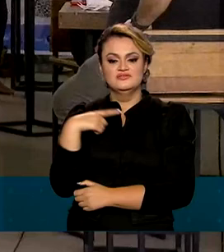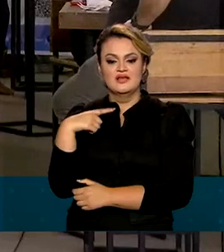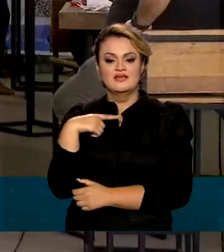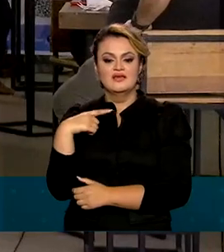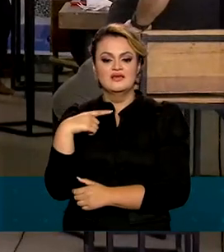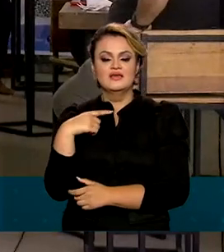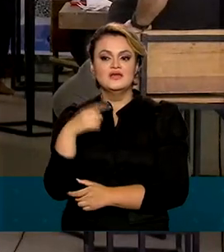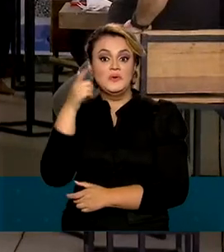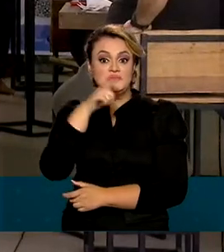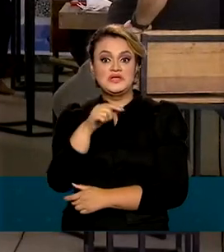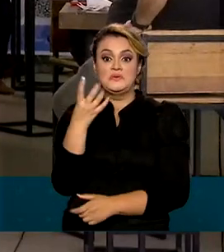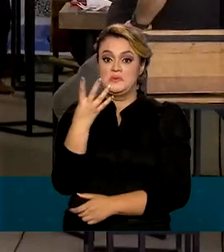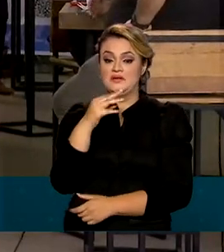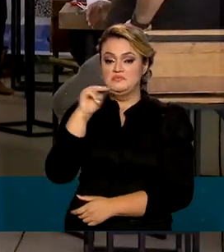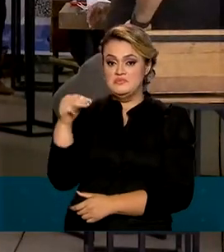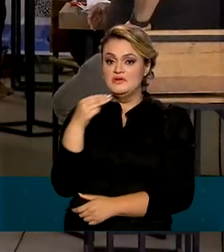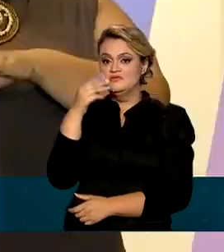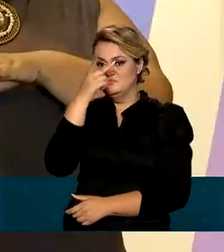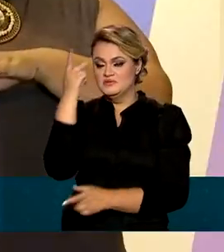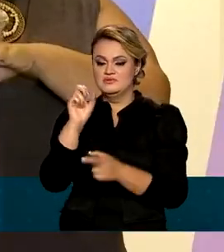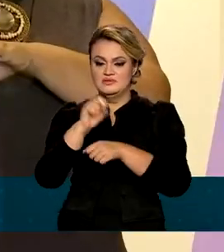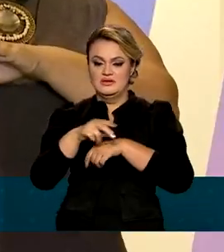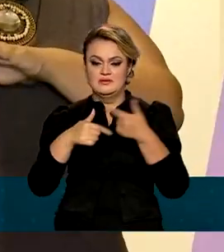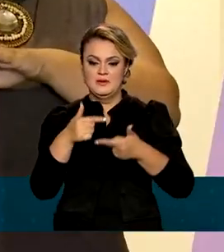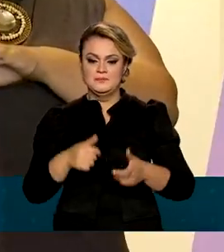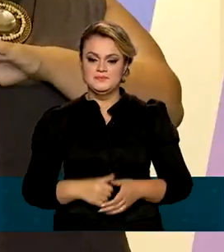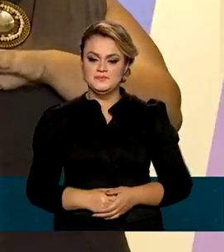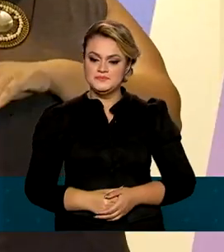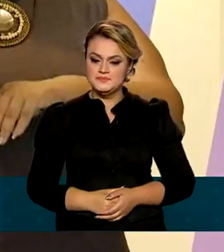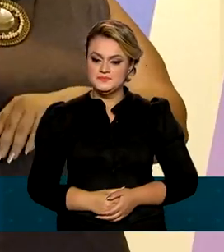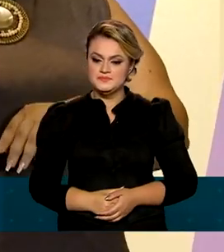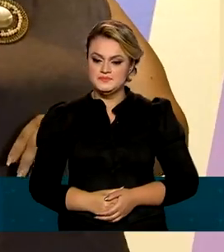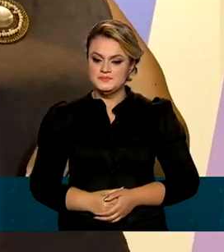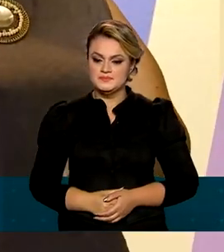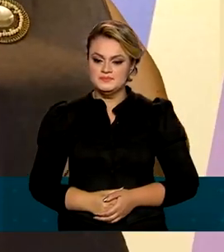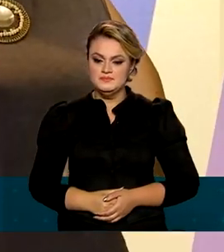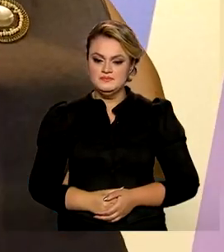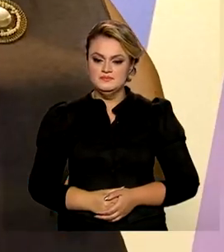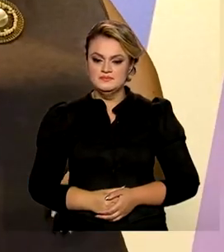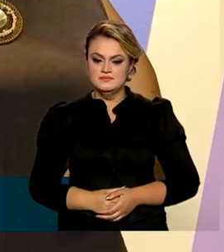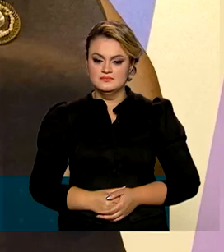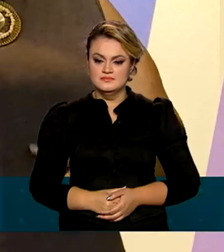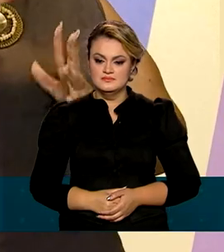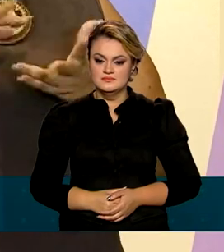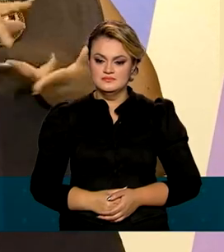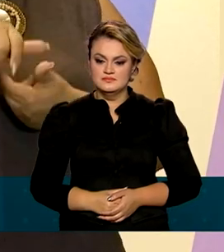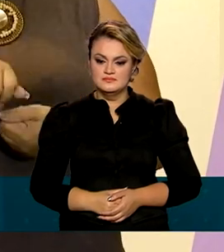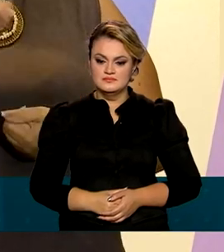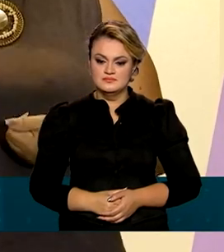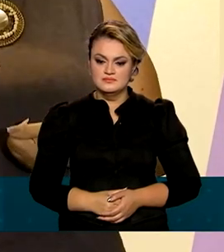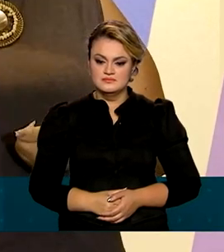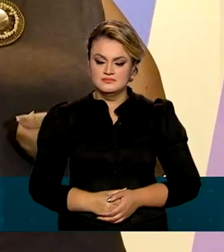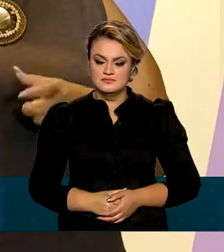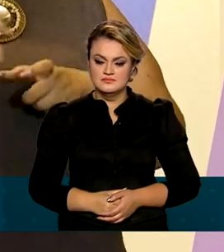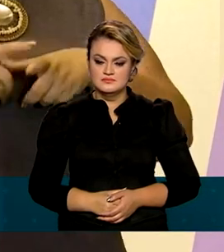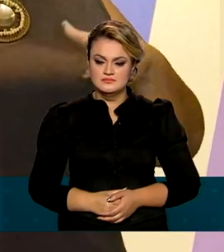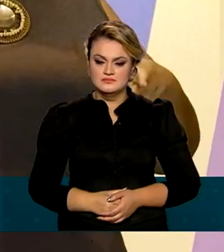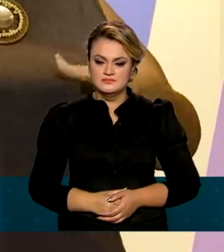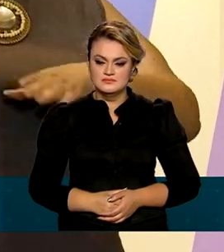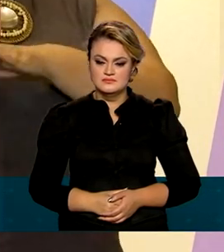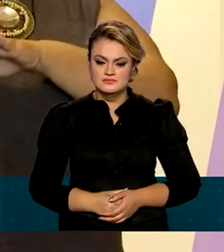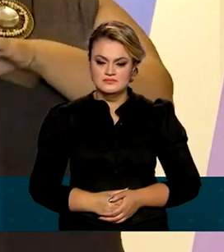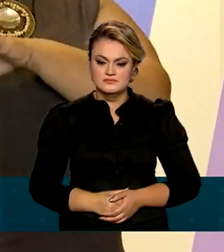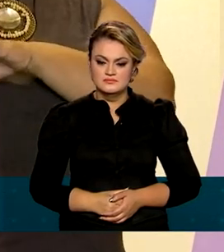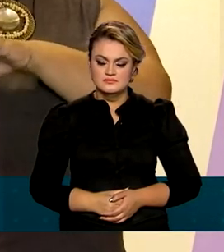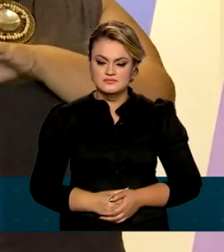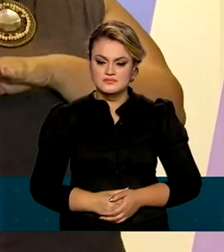de 4 milhões de pessoas. Nós temos que perseguir e ser o maior exportador de lácteos. Já somos o maior exportador em vários produtos.